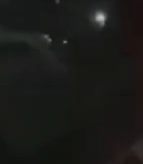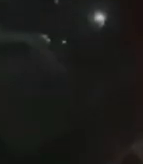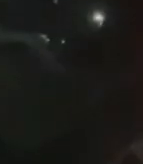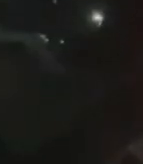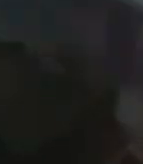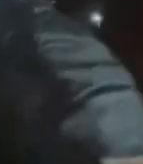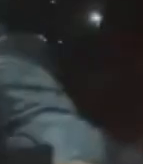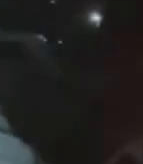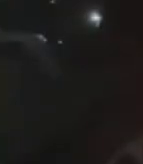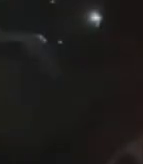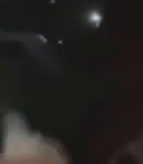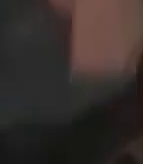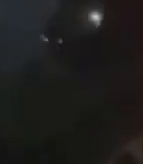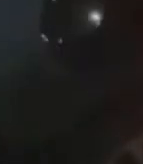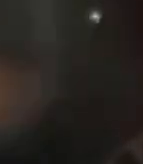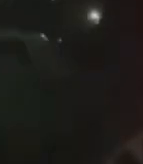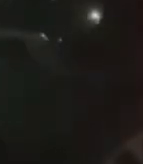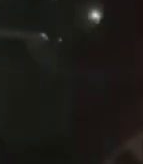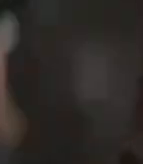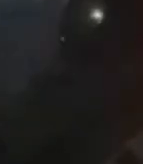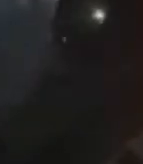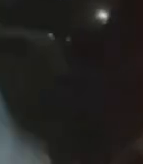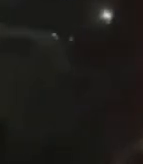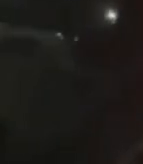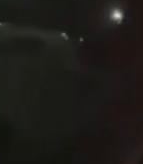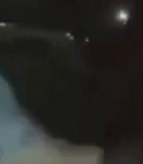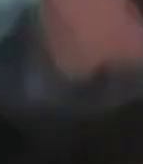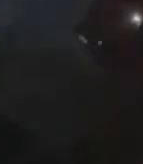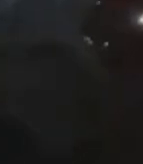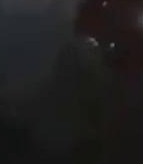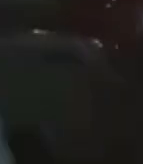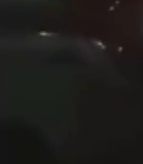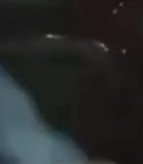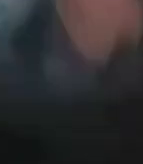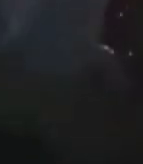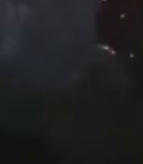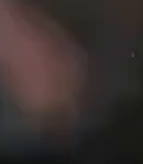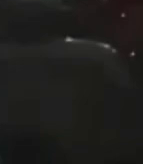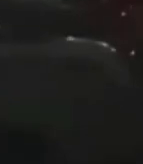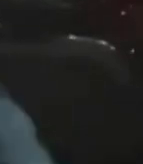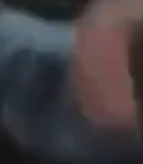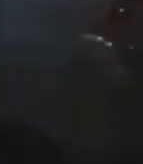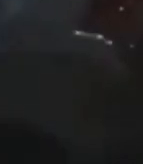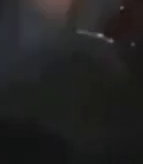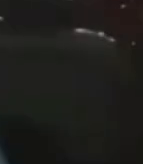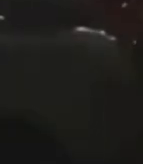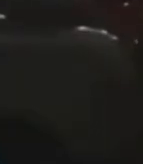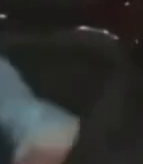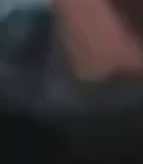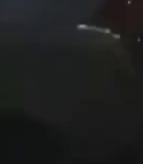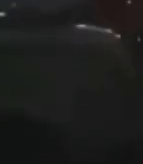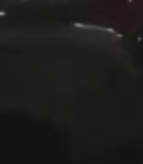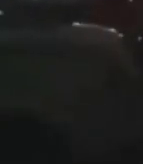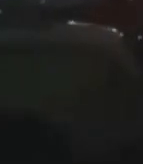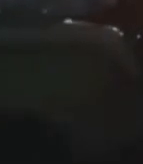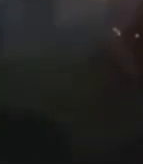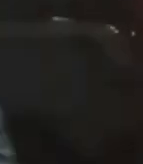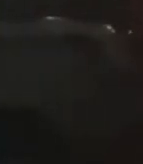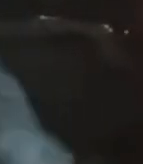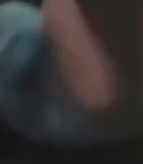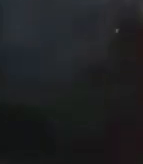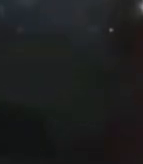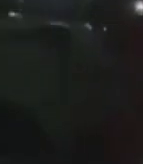por essas duas cidades e vêm aqui hoje aclamar as autoridades regionais, estaduais. Eu vim aqui pedir